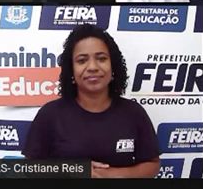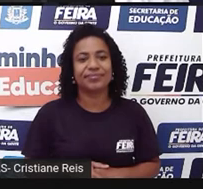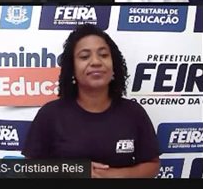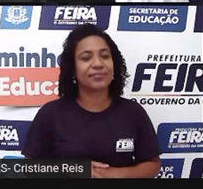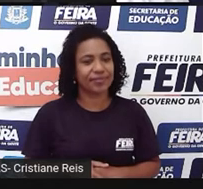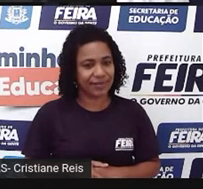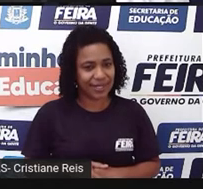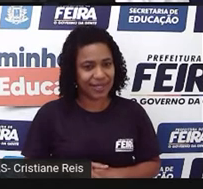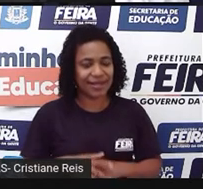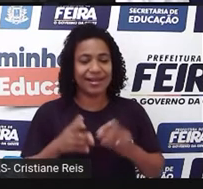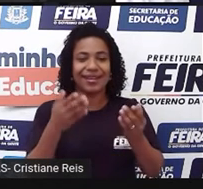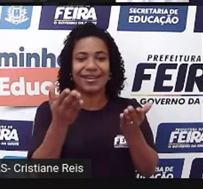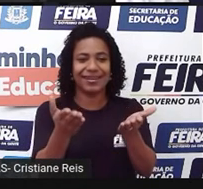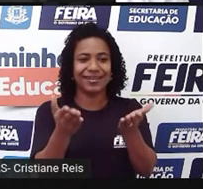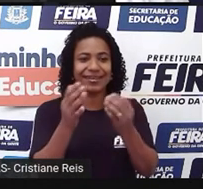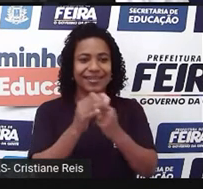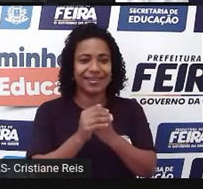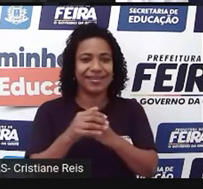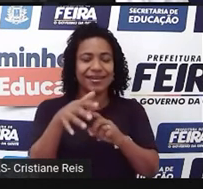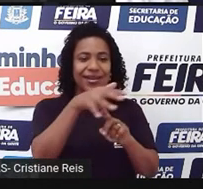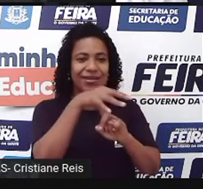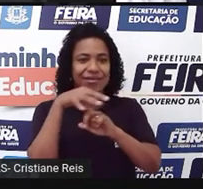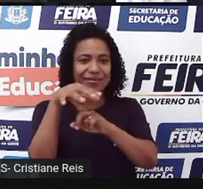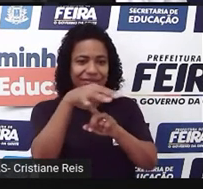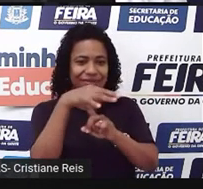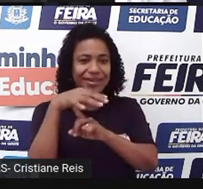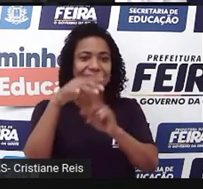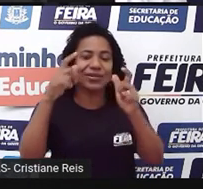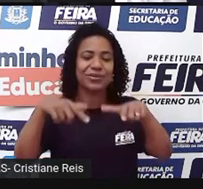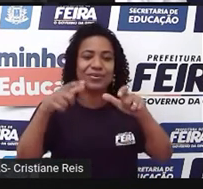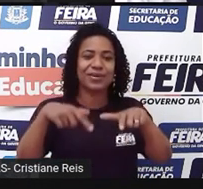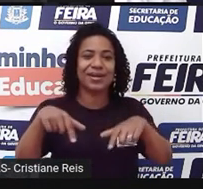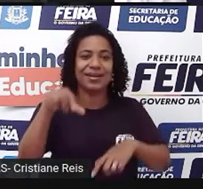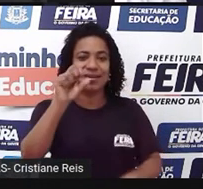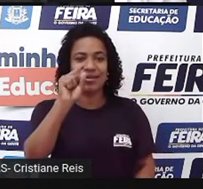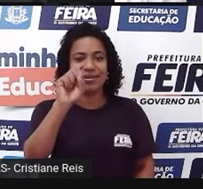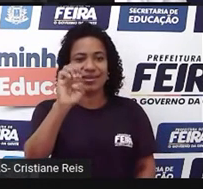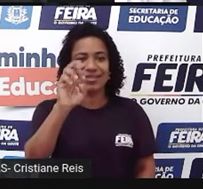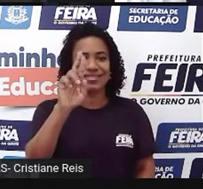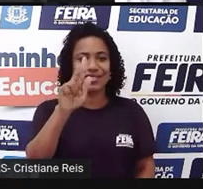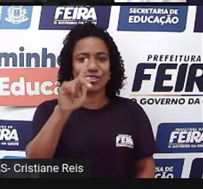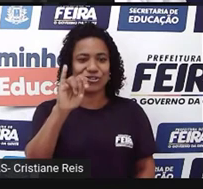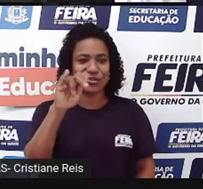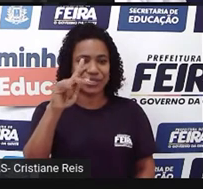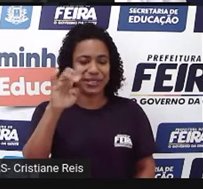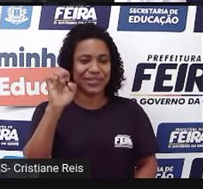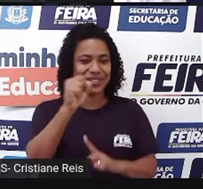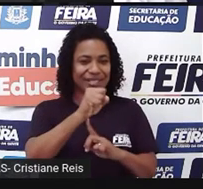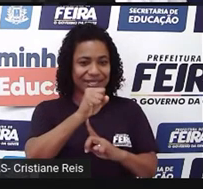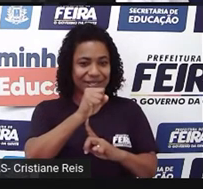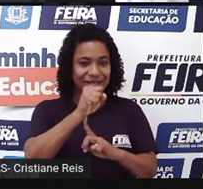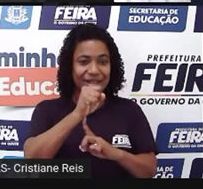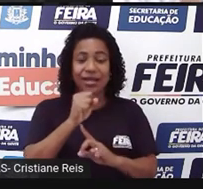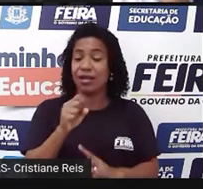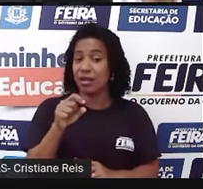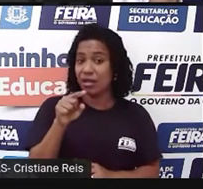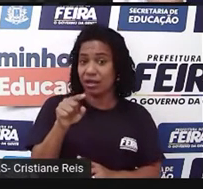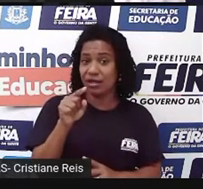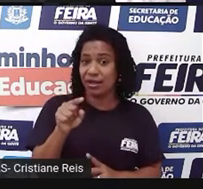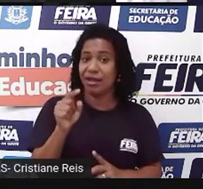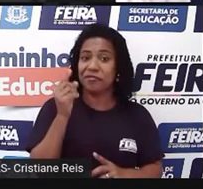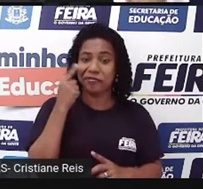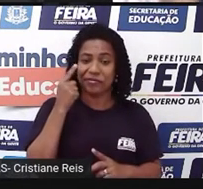feira de Sergipe. Você pode ver que a organização dela já é totalmente diferente, né? Das outras. Já segue, né? Um